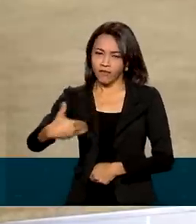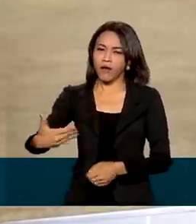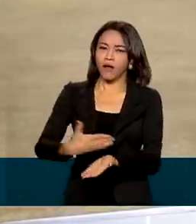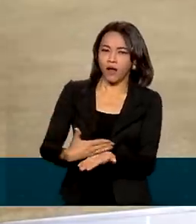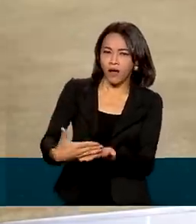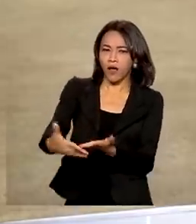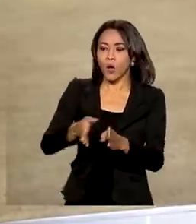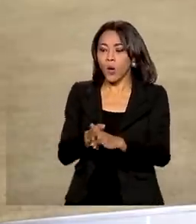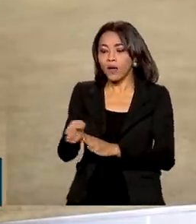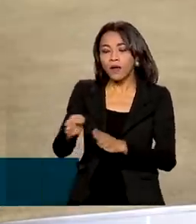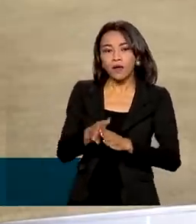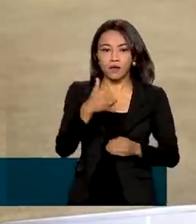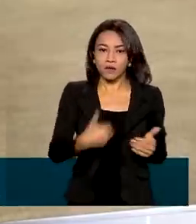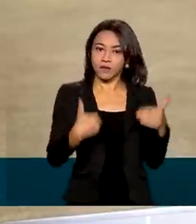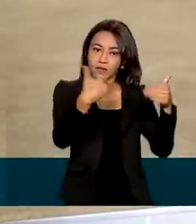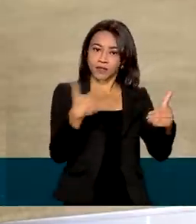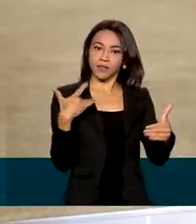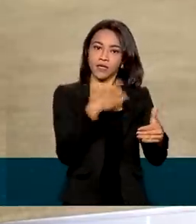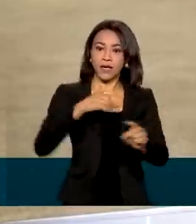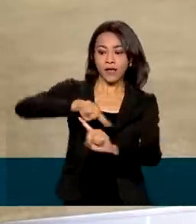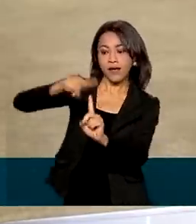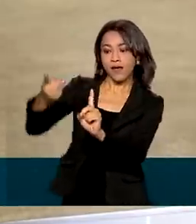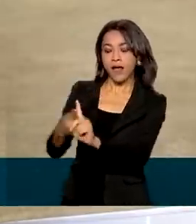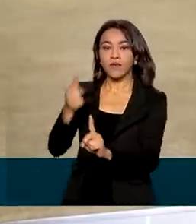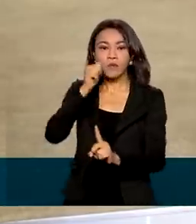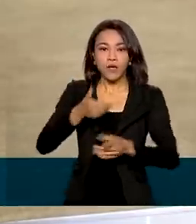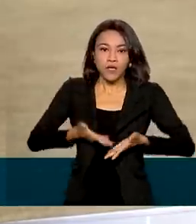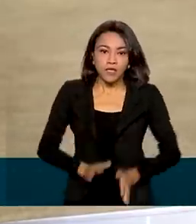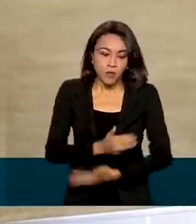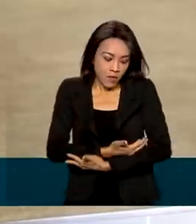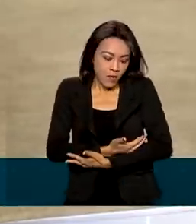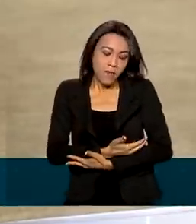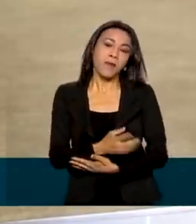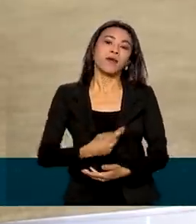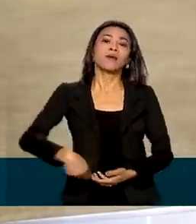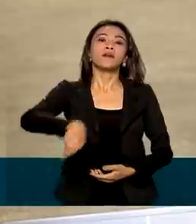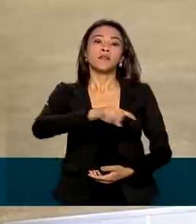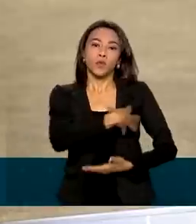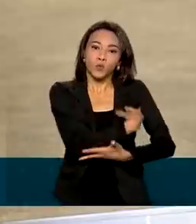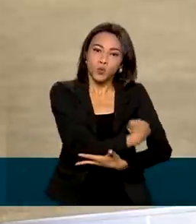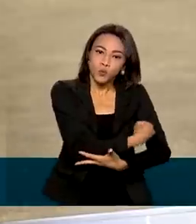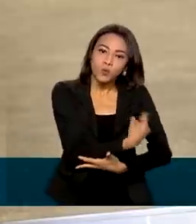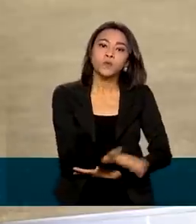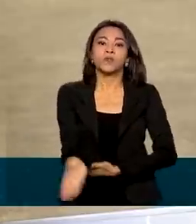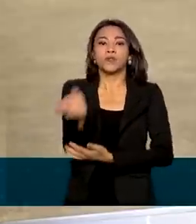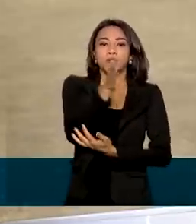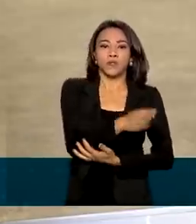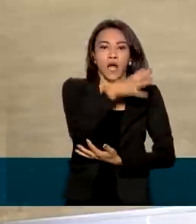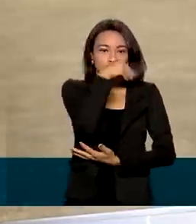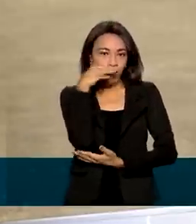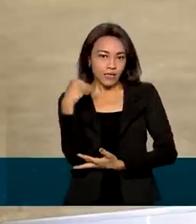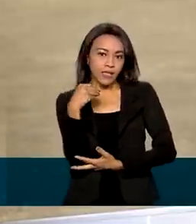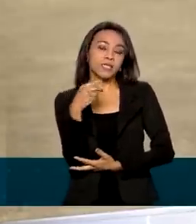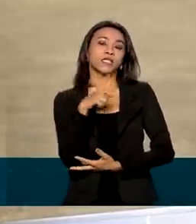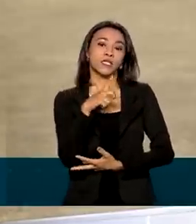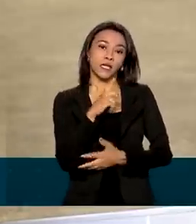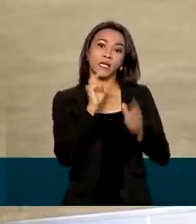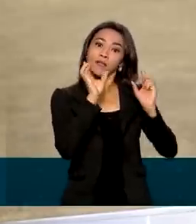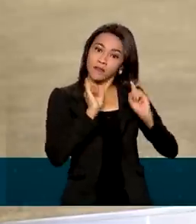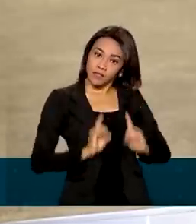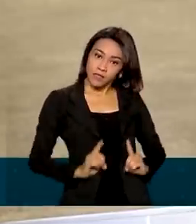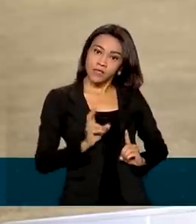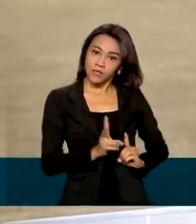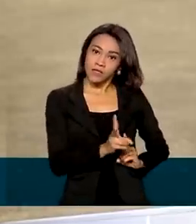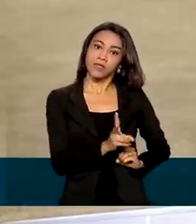Ministério da Saúde, por grávidas, puérperas e também lactantes. Em seguida, adolescentes com deficiências permanentes